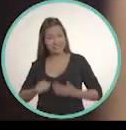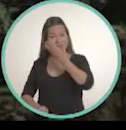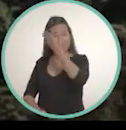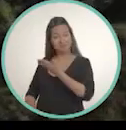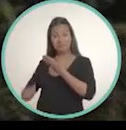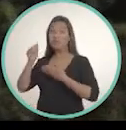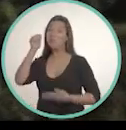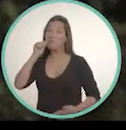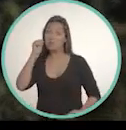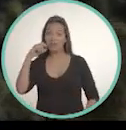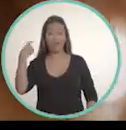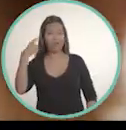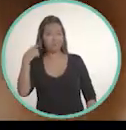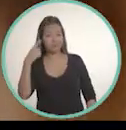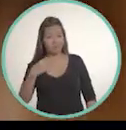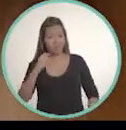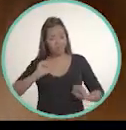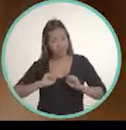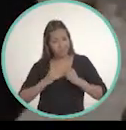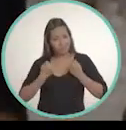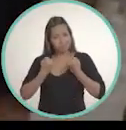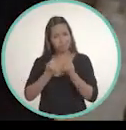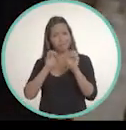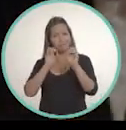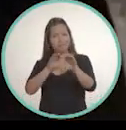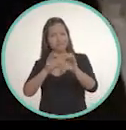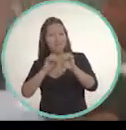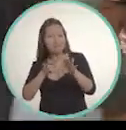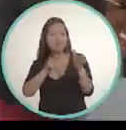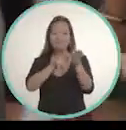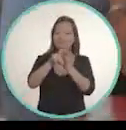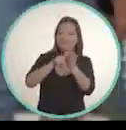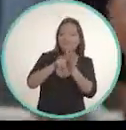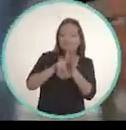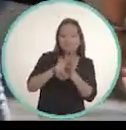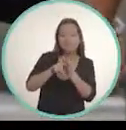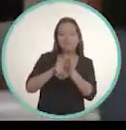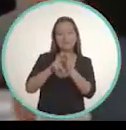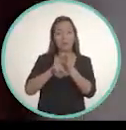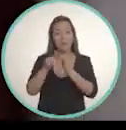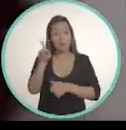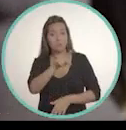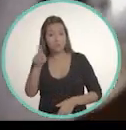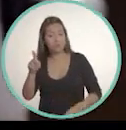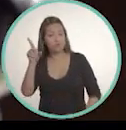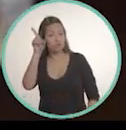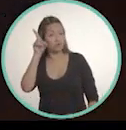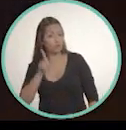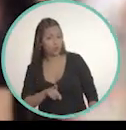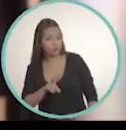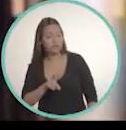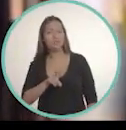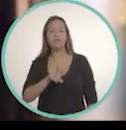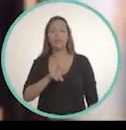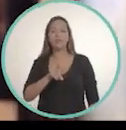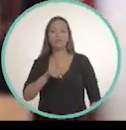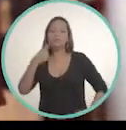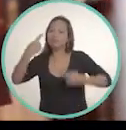Mulher. Advogada. Guerreira. Educadora. Pesquisadora. Professora de Direito.